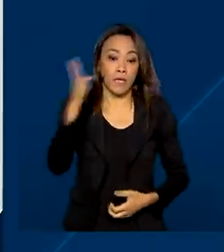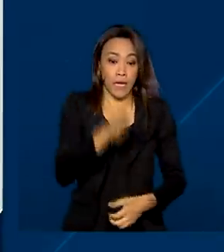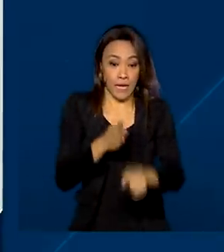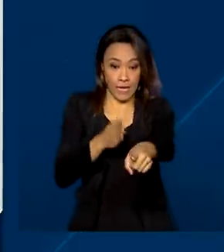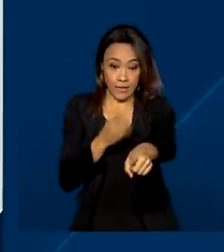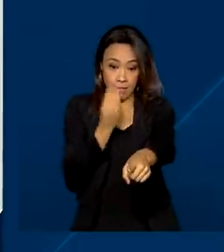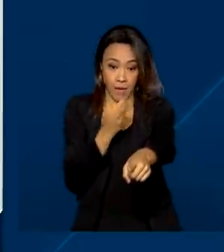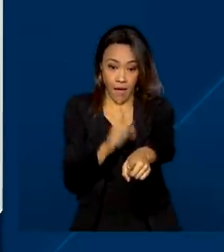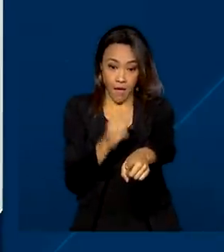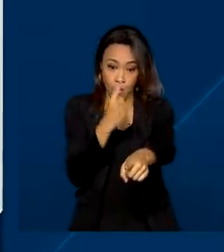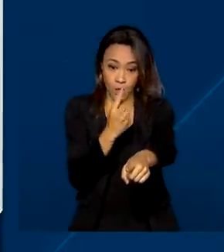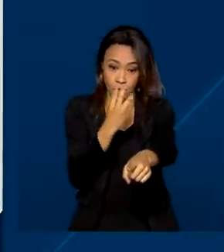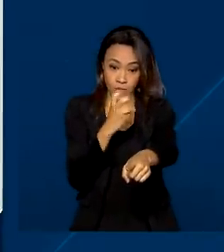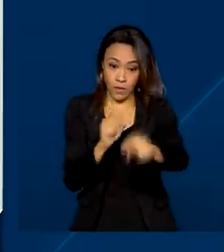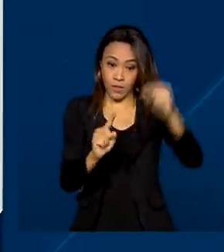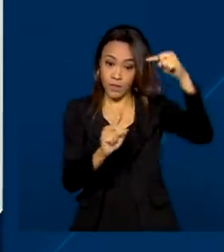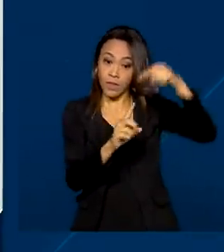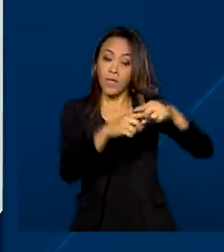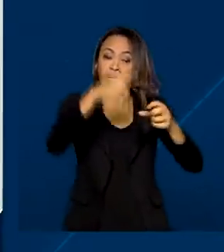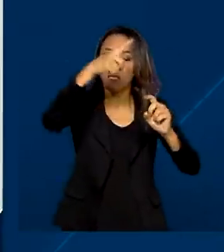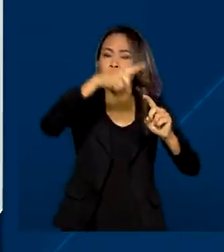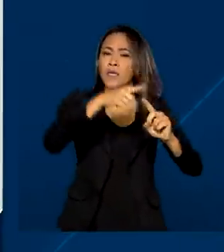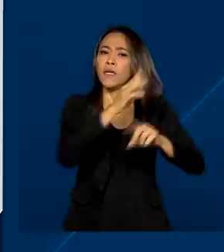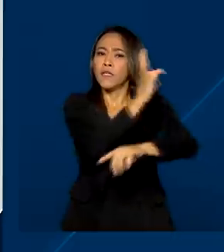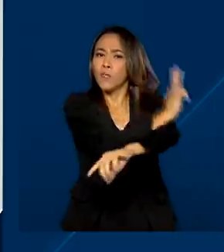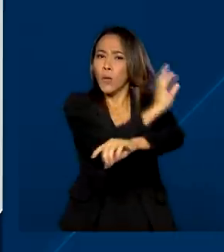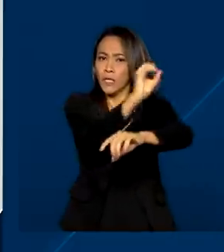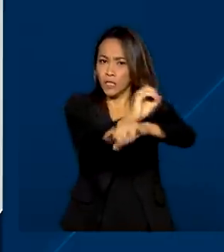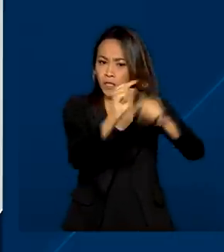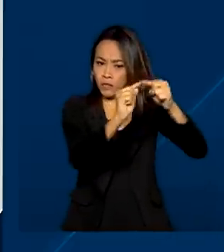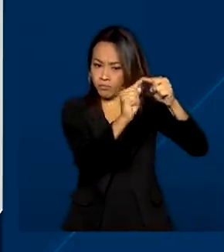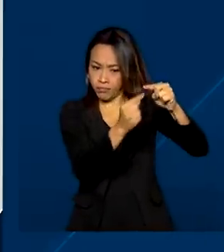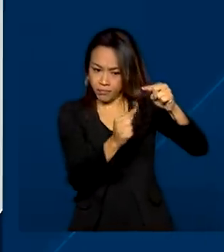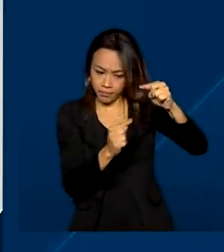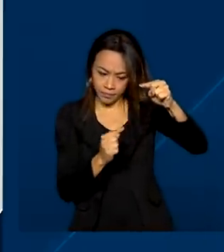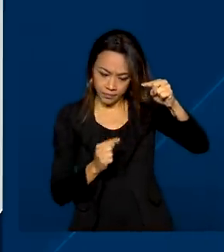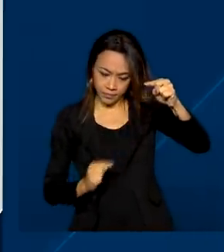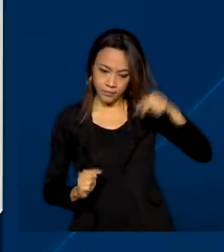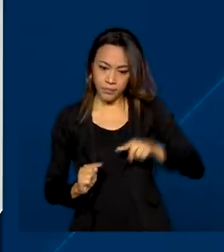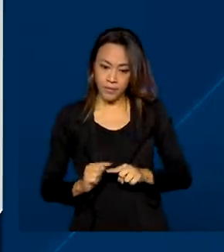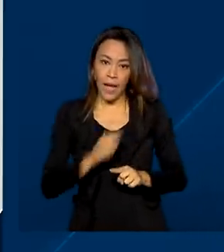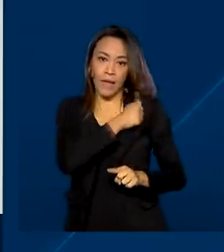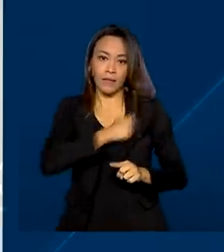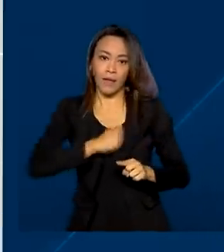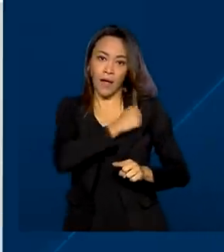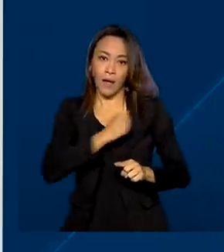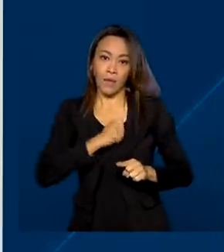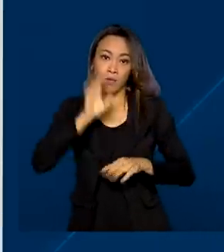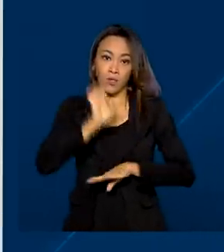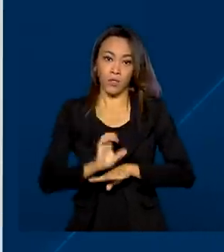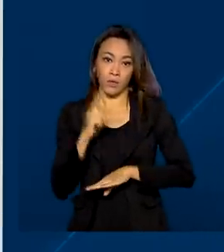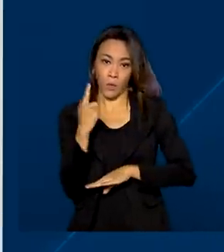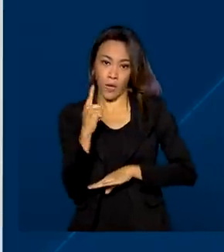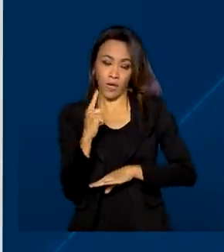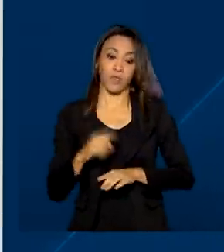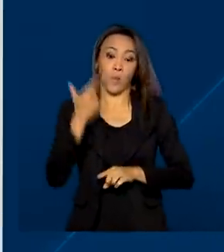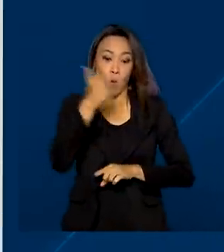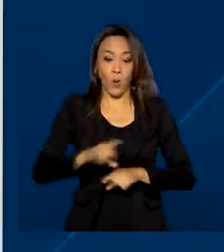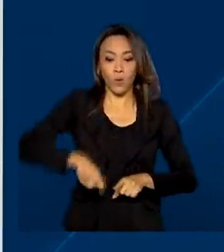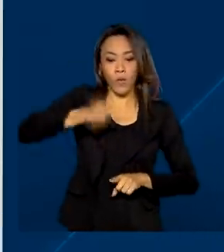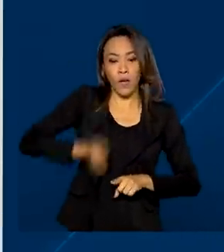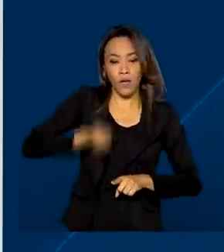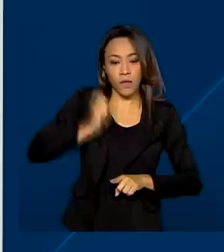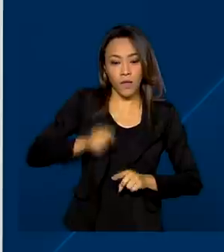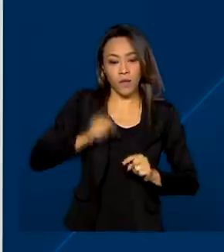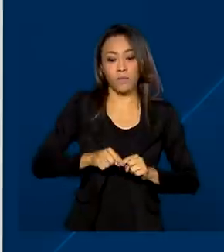vai de Aliança do Tocantins, em Tocantins, até Anápolis, em Goiás. Já o trecho leiloado da BR